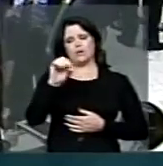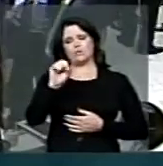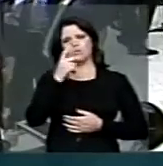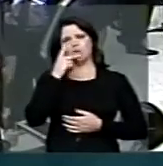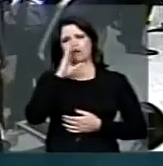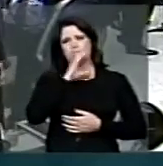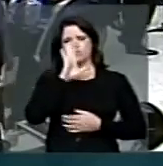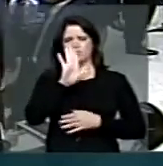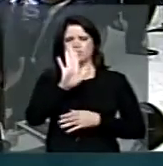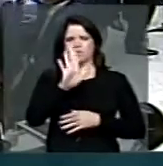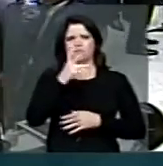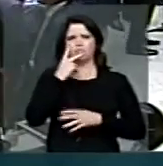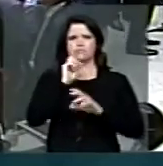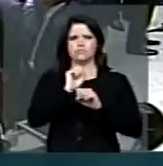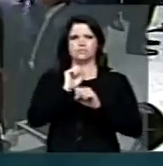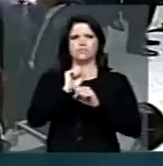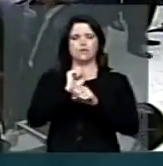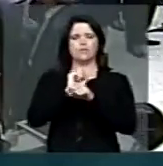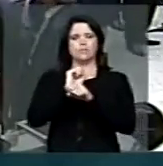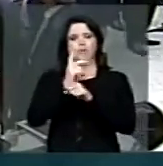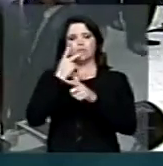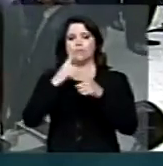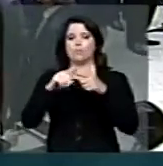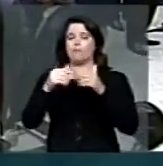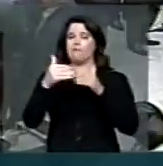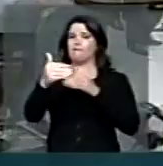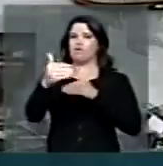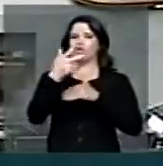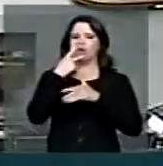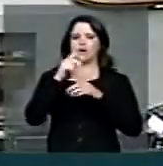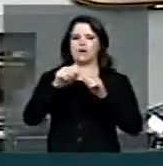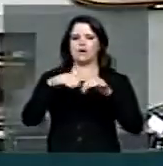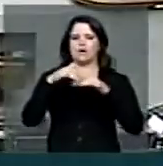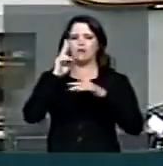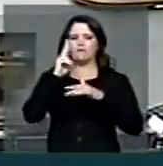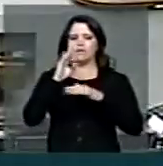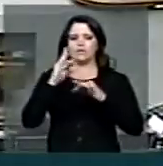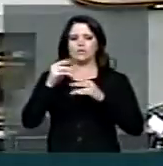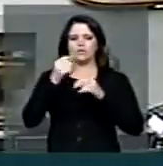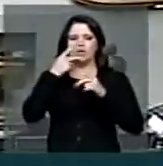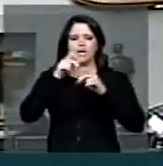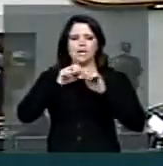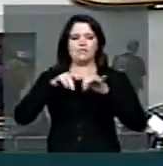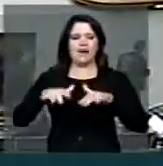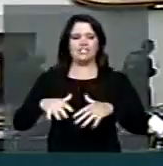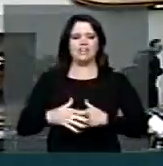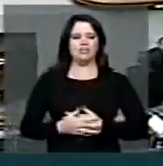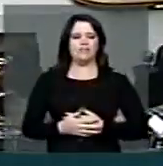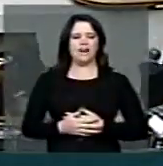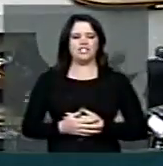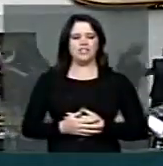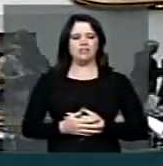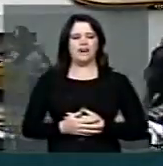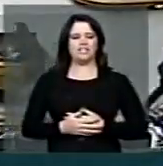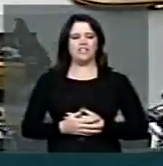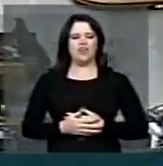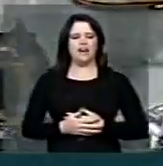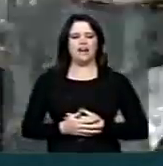pessoas indígenas Entrando aqui no Salão Verde Agora eles realmente estão entrando aqui no plenário, Carlos